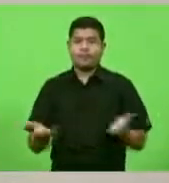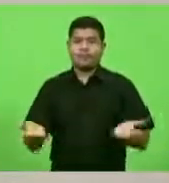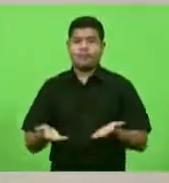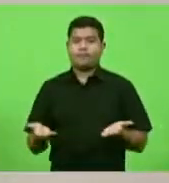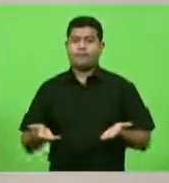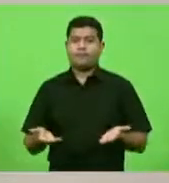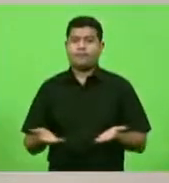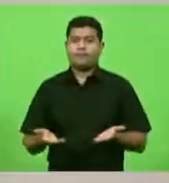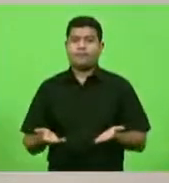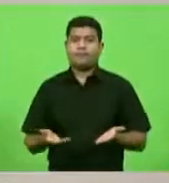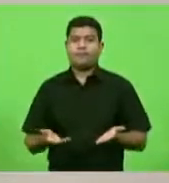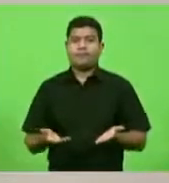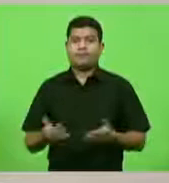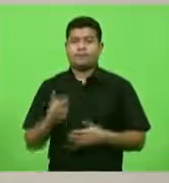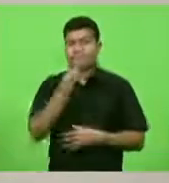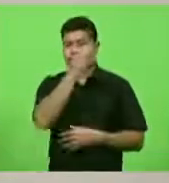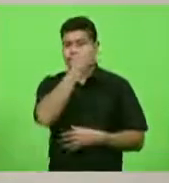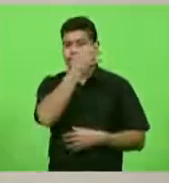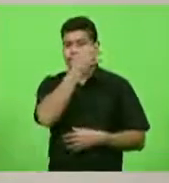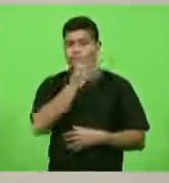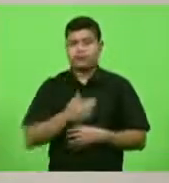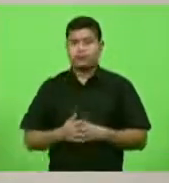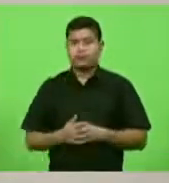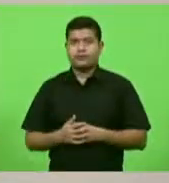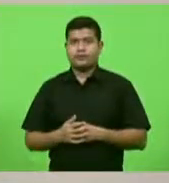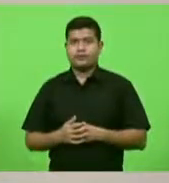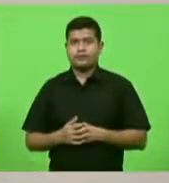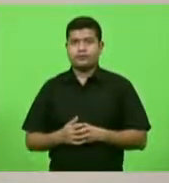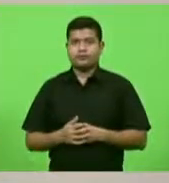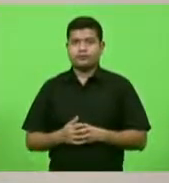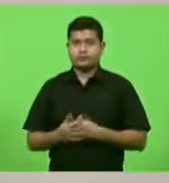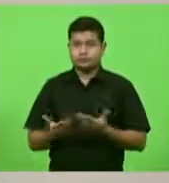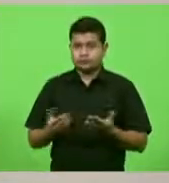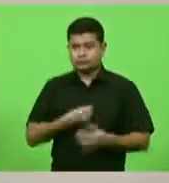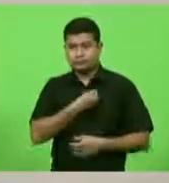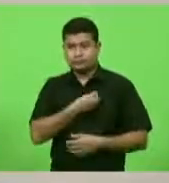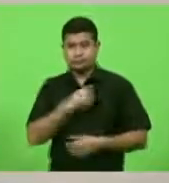Kreling. Adeus, nosso deputado, Fernando.